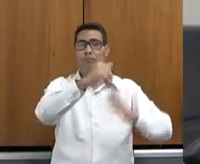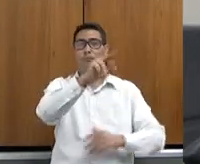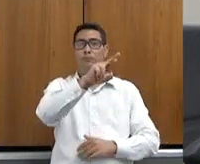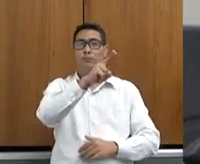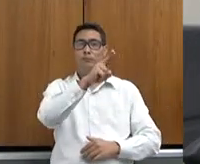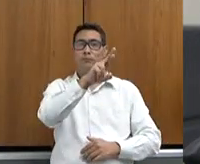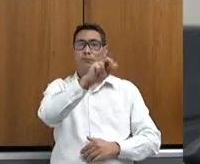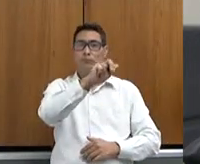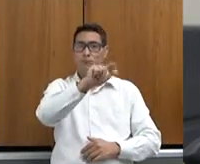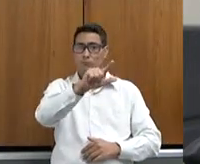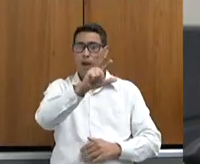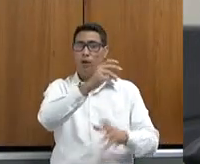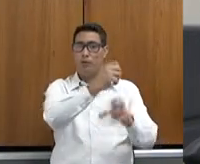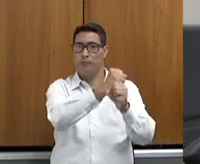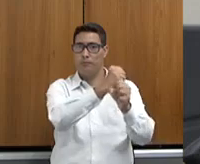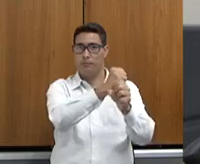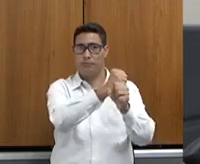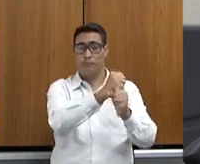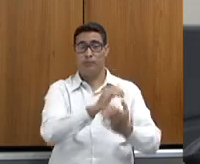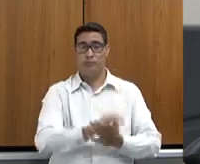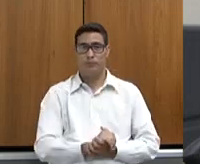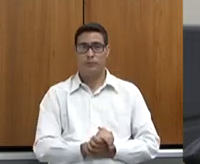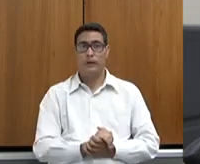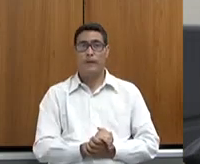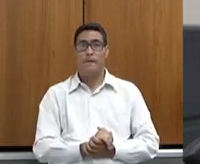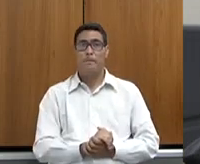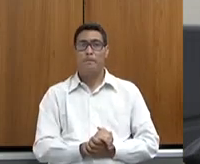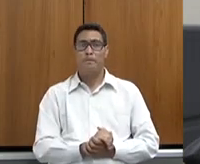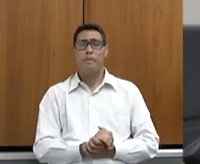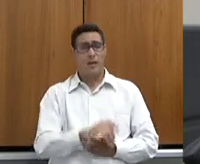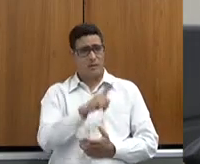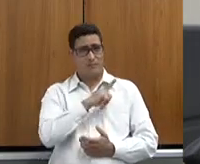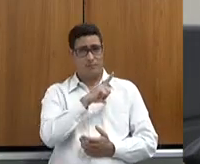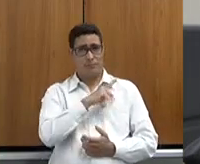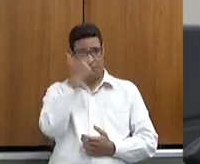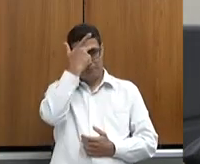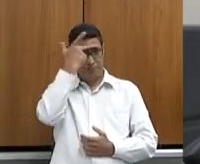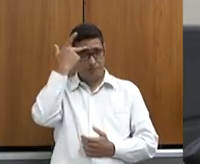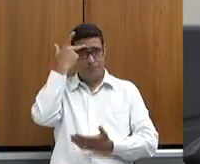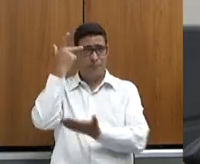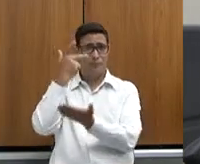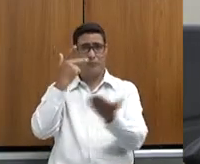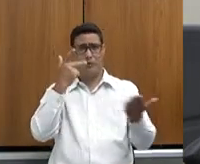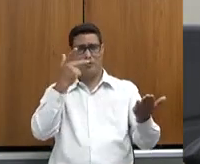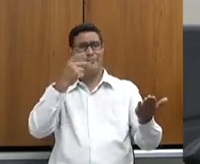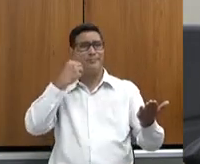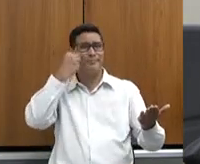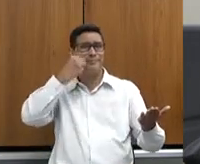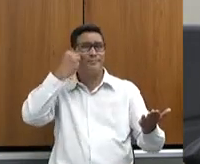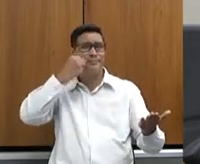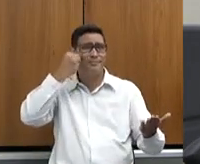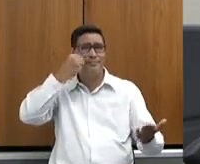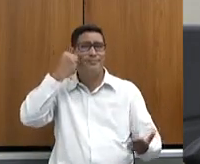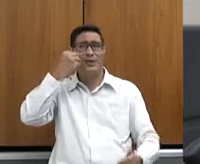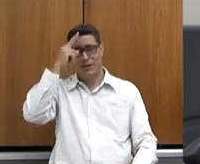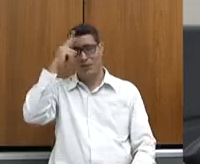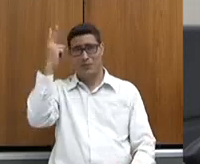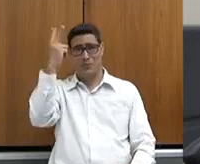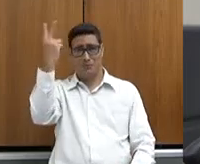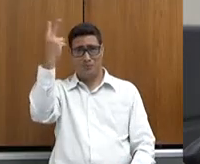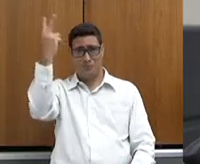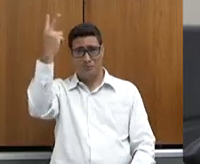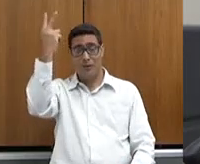Eu vejo aqui pessoas com experiência enorme no meio, e nesse período,